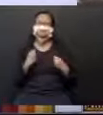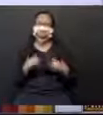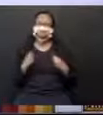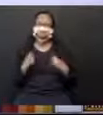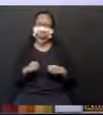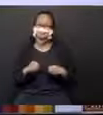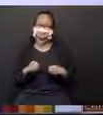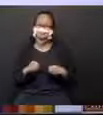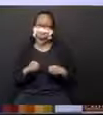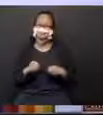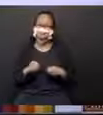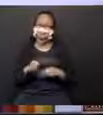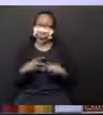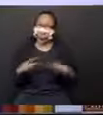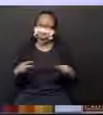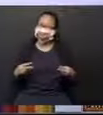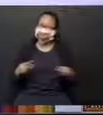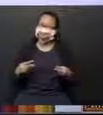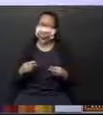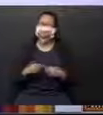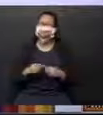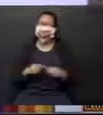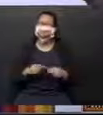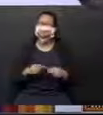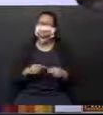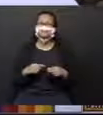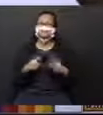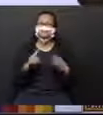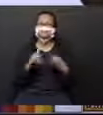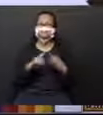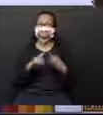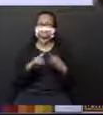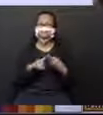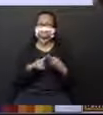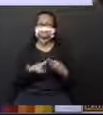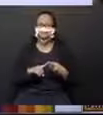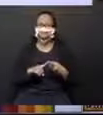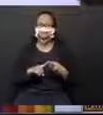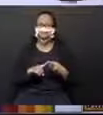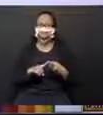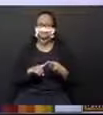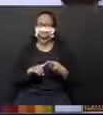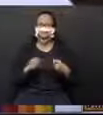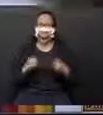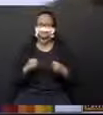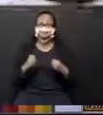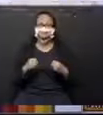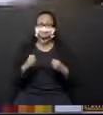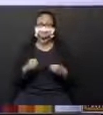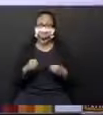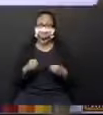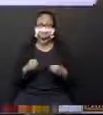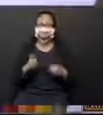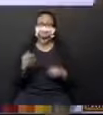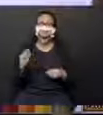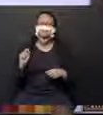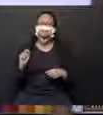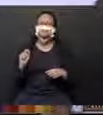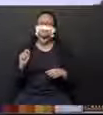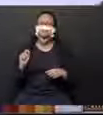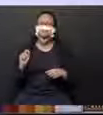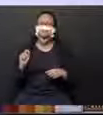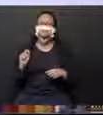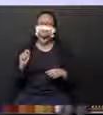itens para que elas se formem. O primeiro, precisa-se do quê? Ai, gente, fala mais alto, eu não estou ouvindo.